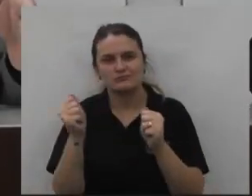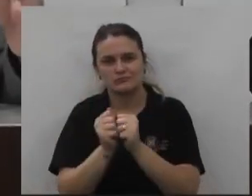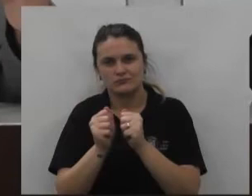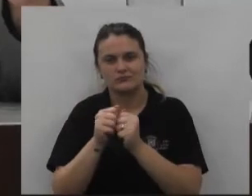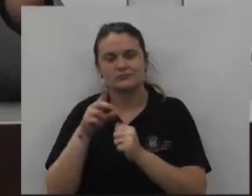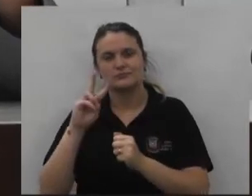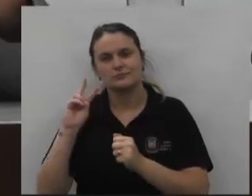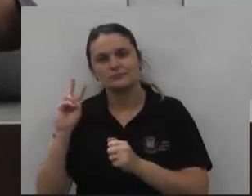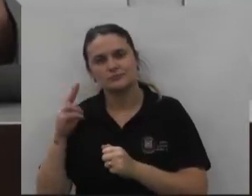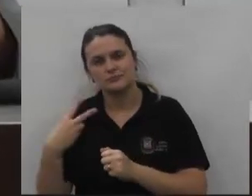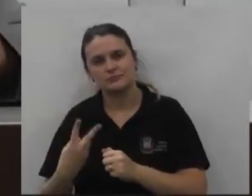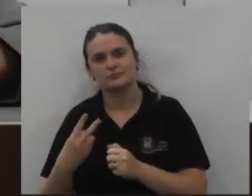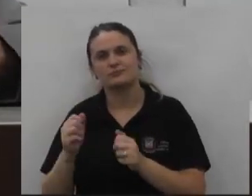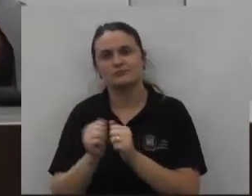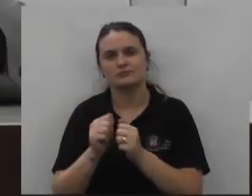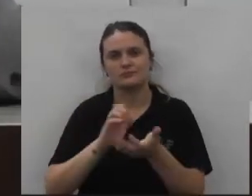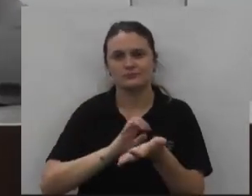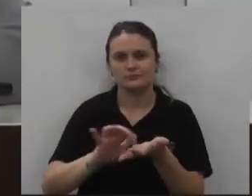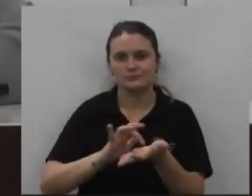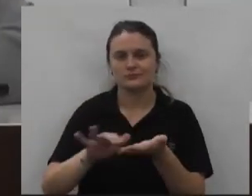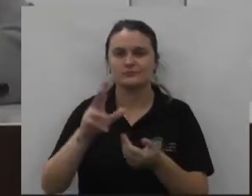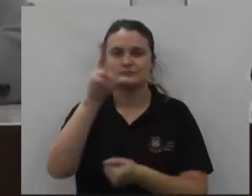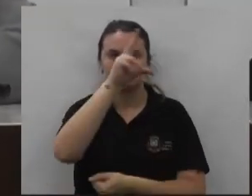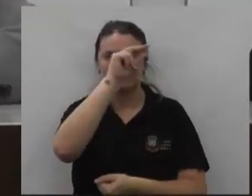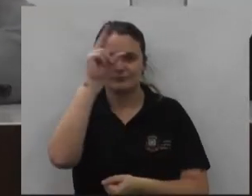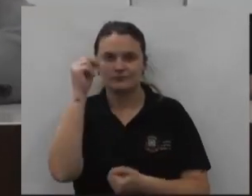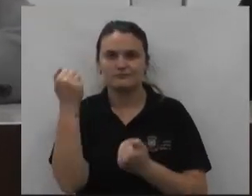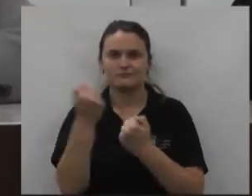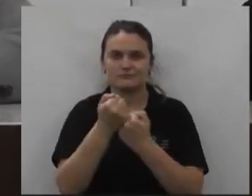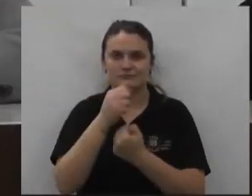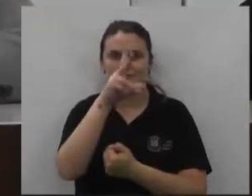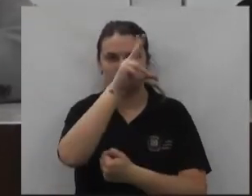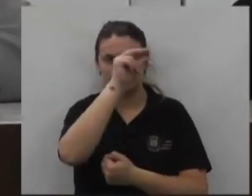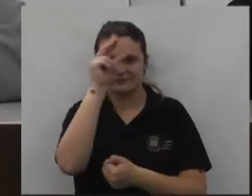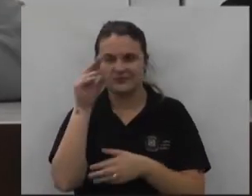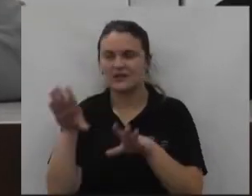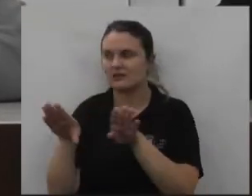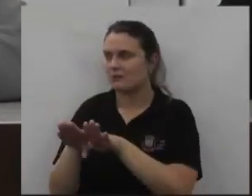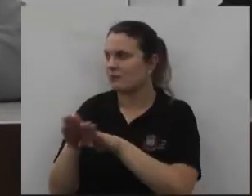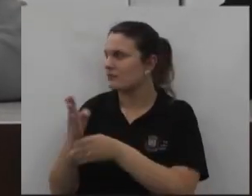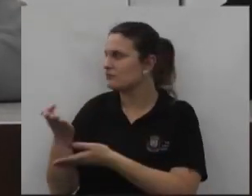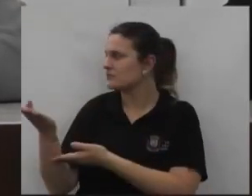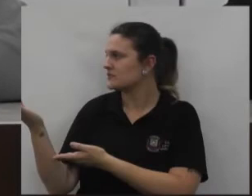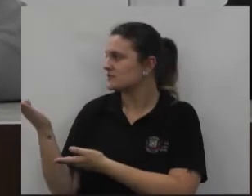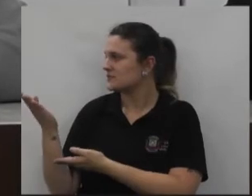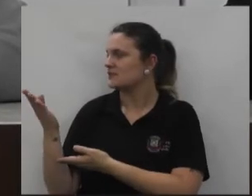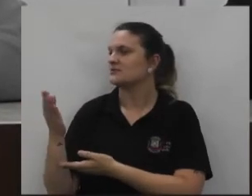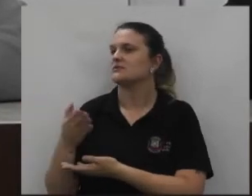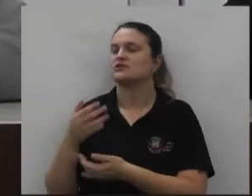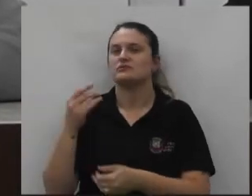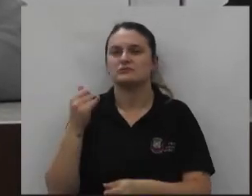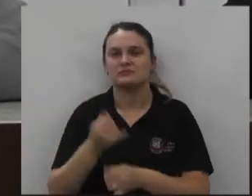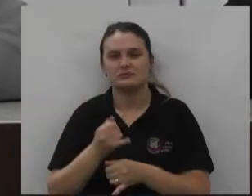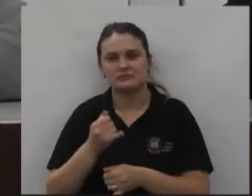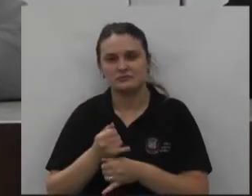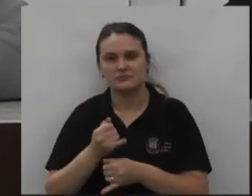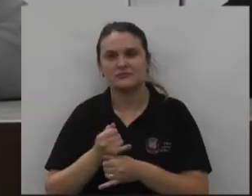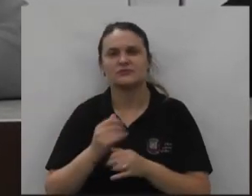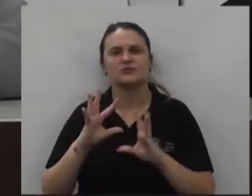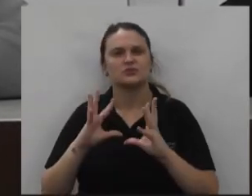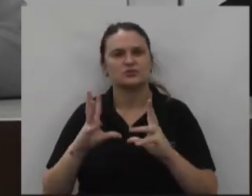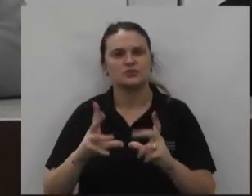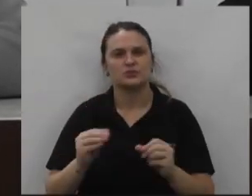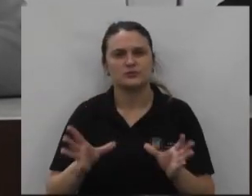vereadores secretários prefeito vice-prefeito e também os senhores senhoras diretoras